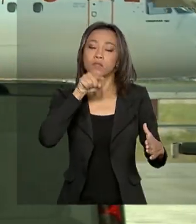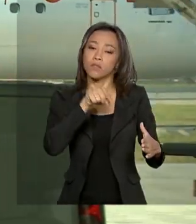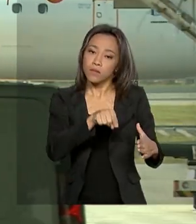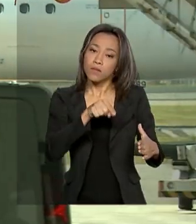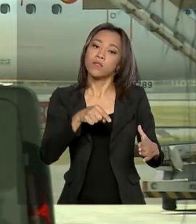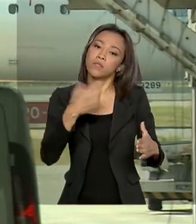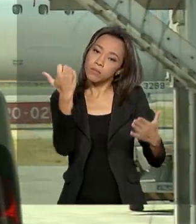viagem recente.